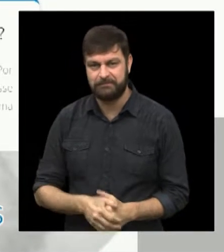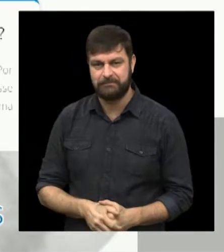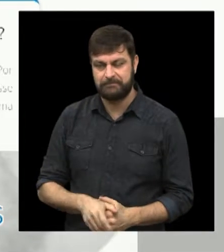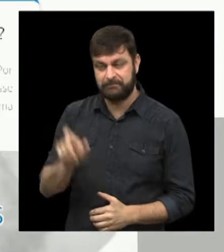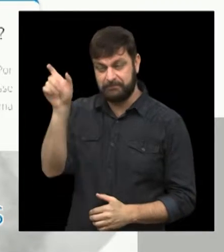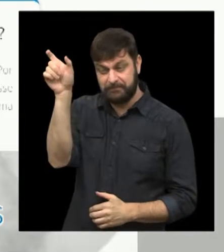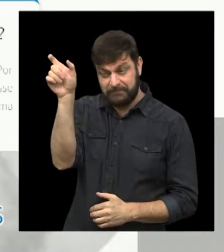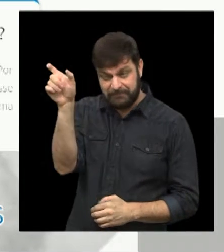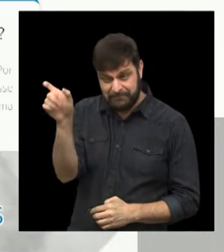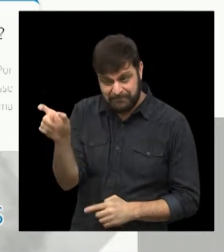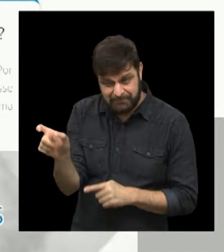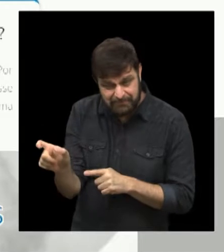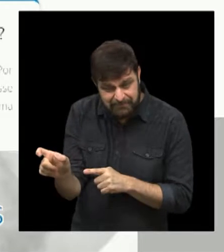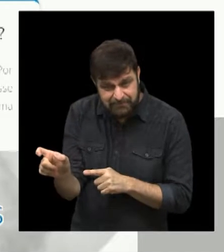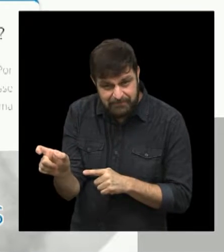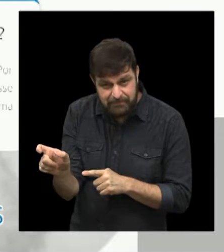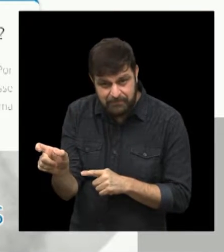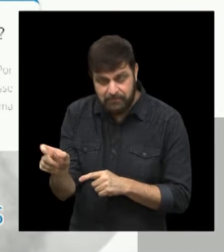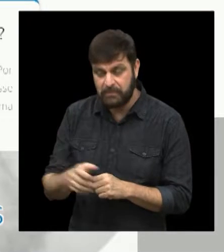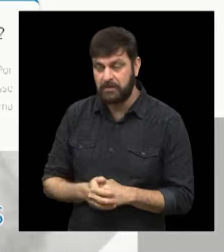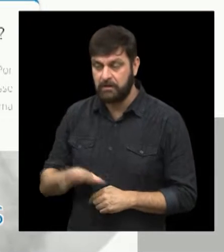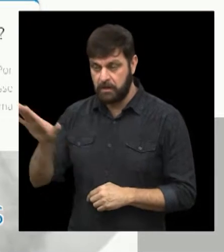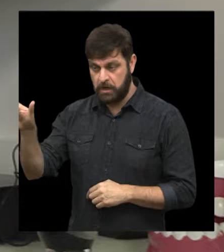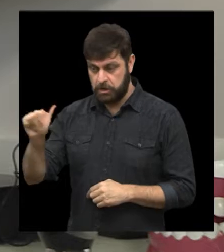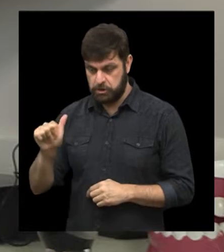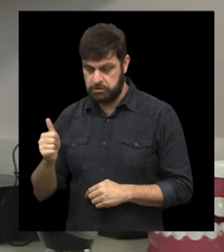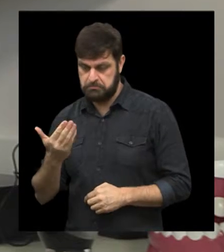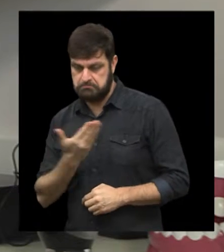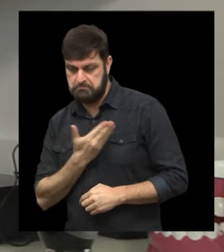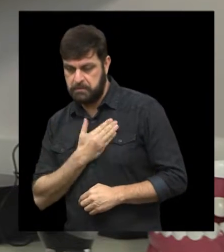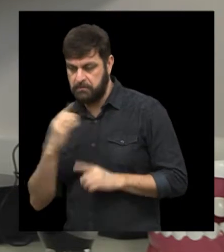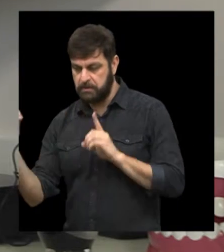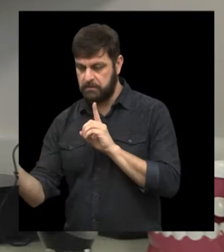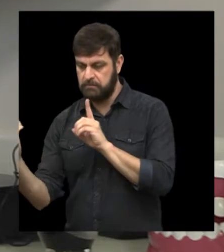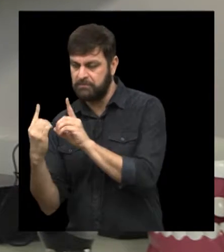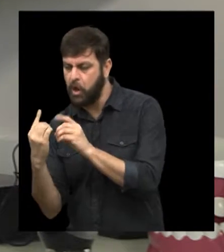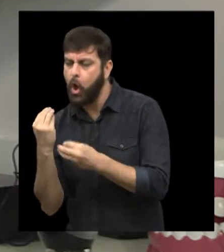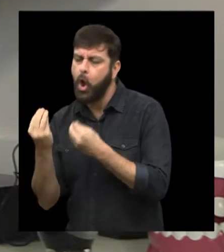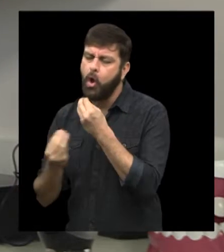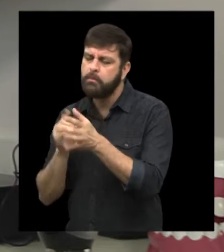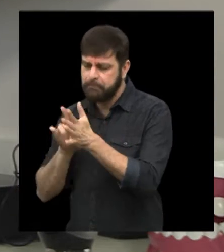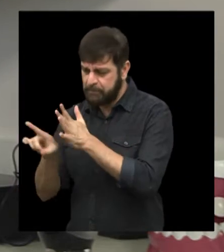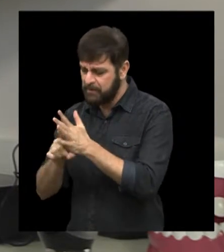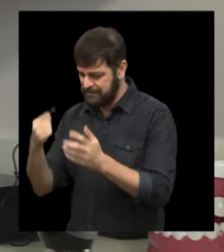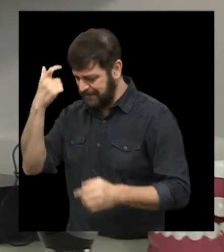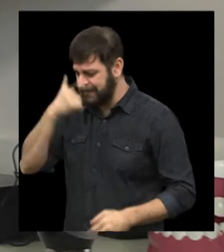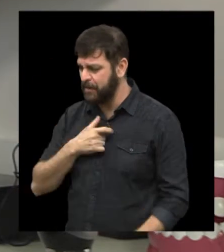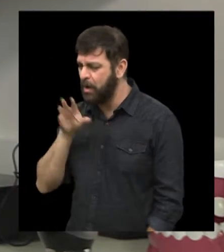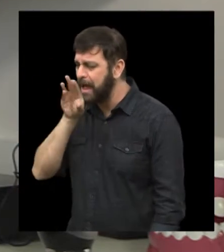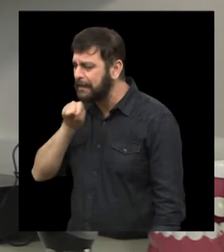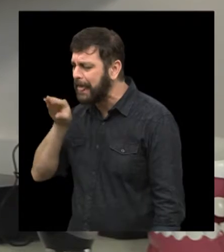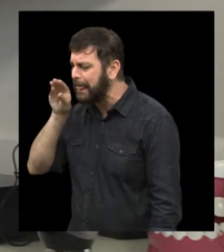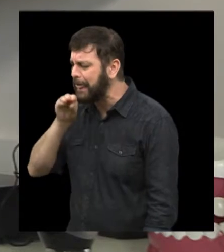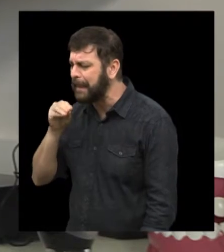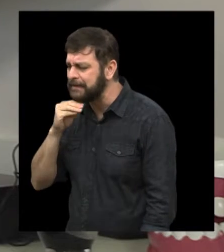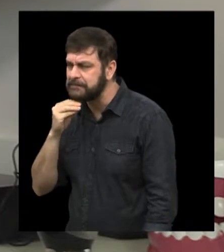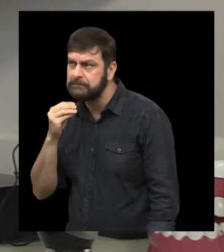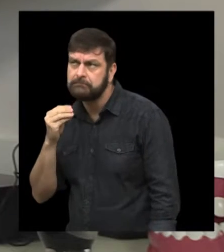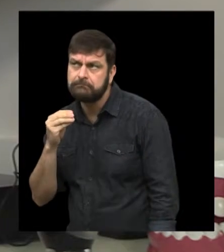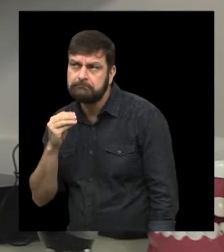cheque com algum conhecido se o hálito anda ou não alterado em diferentes horários.